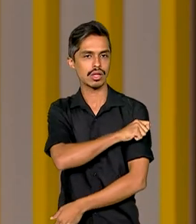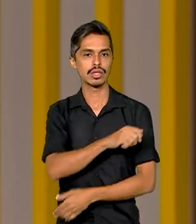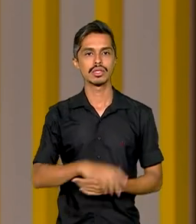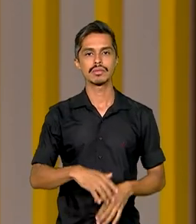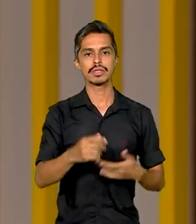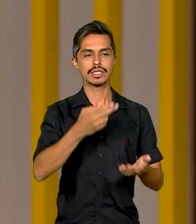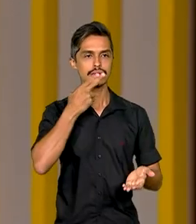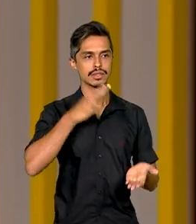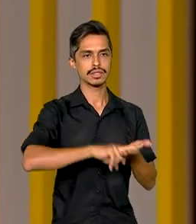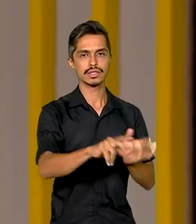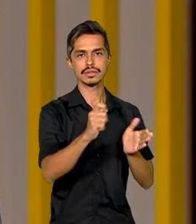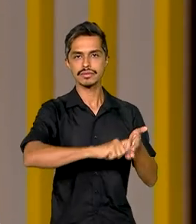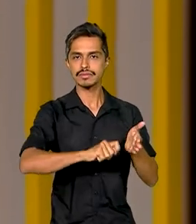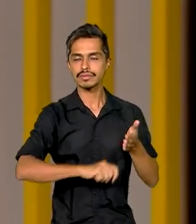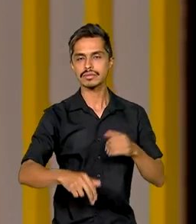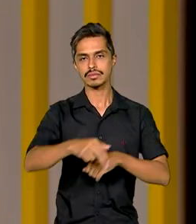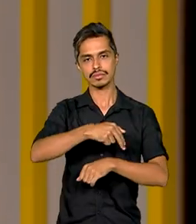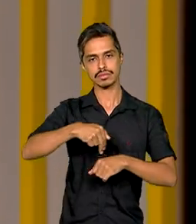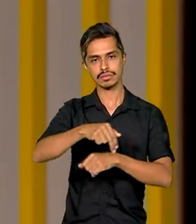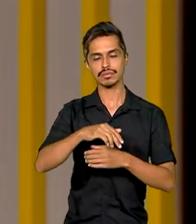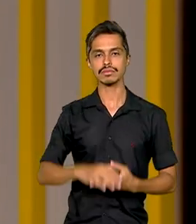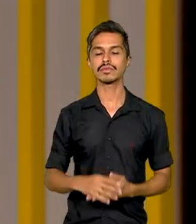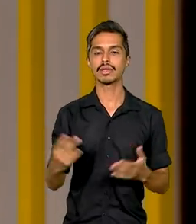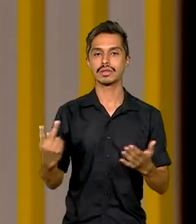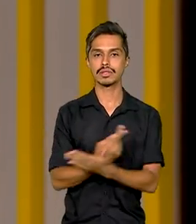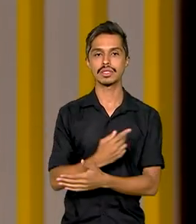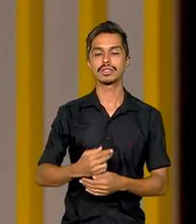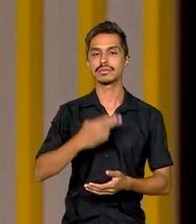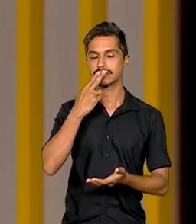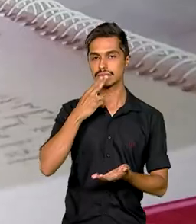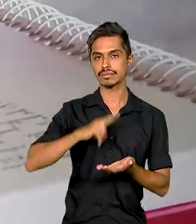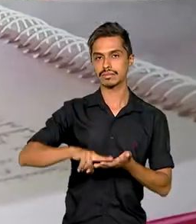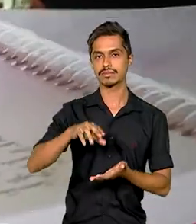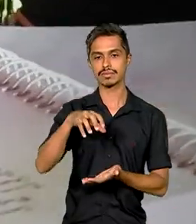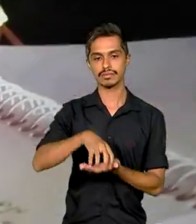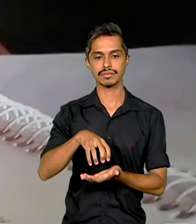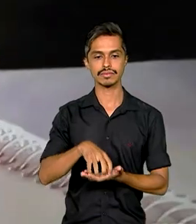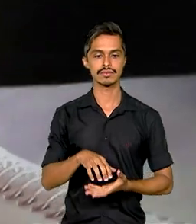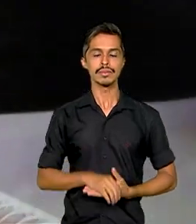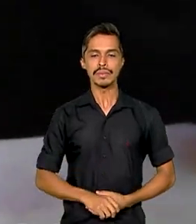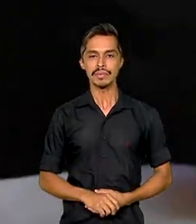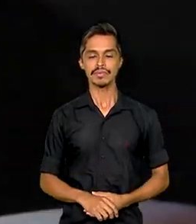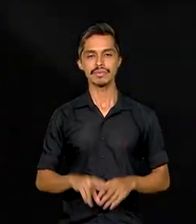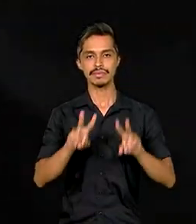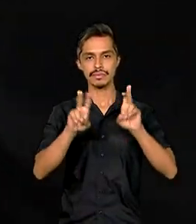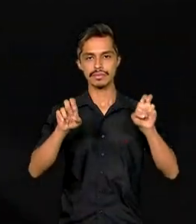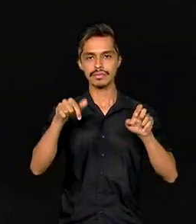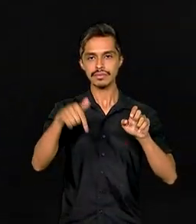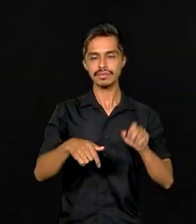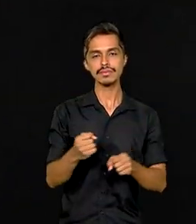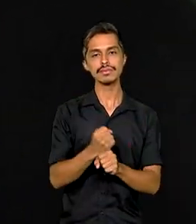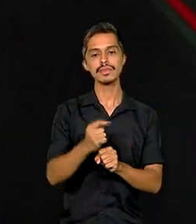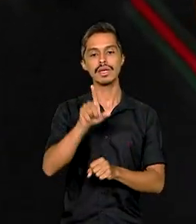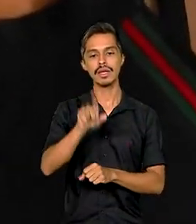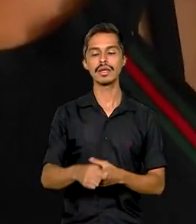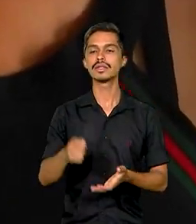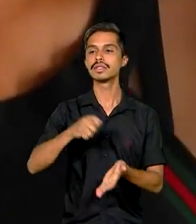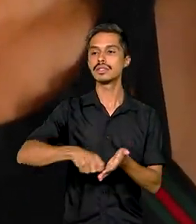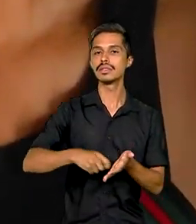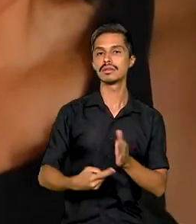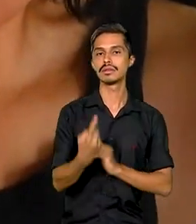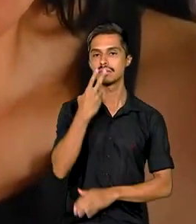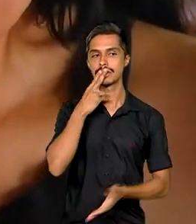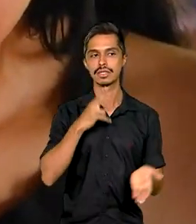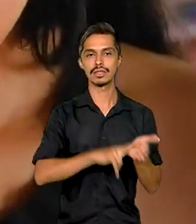cartas, que no Brasil é organizado pelos Correios. O tema deste ano é, escreva uma